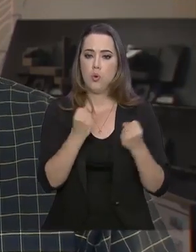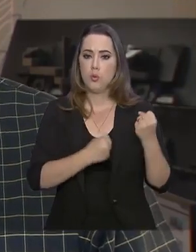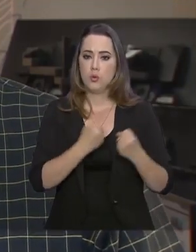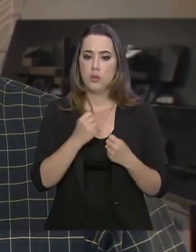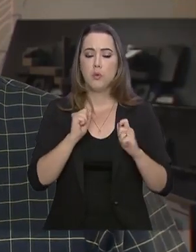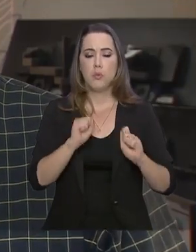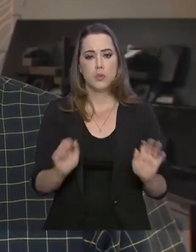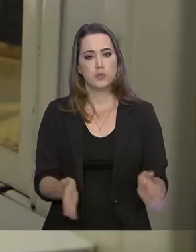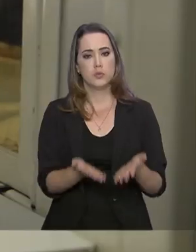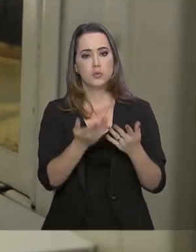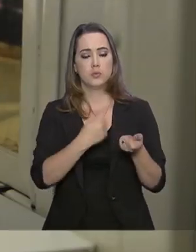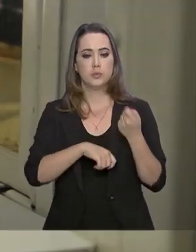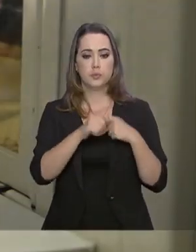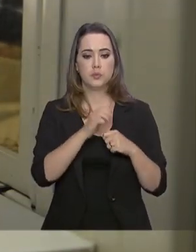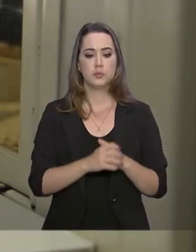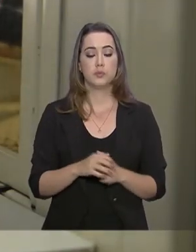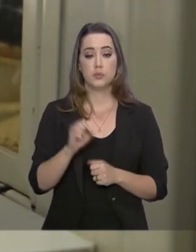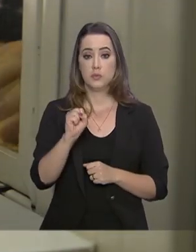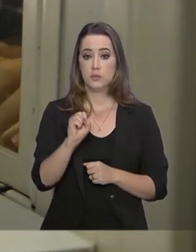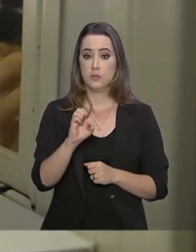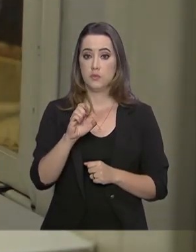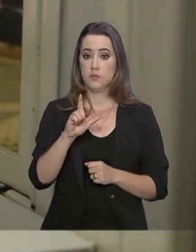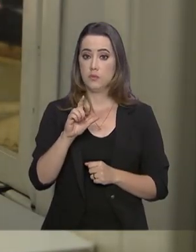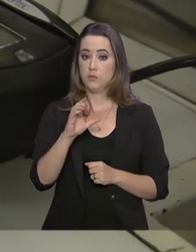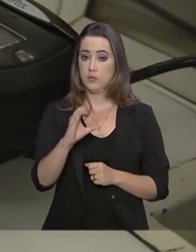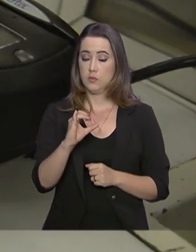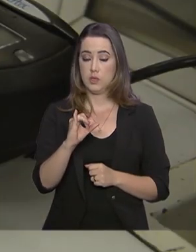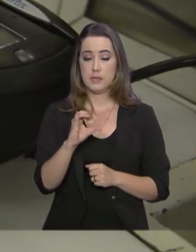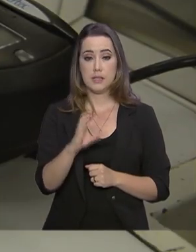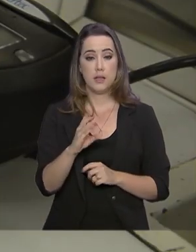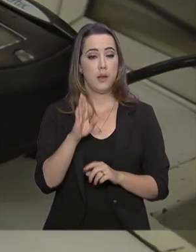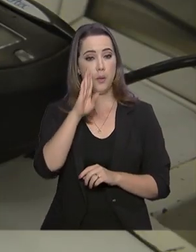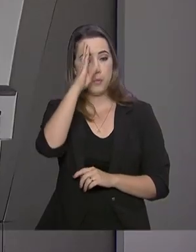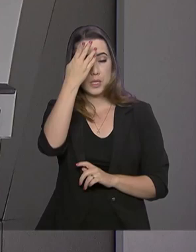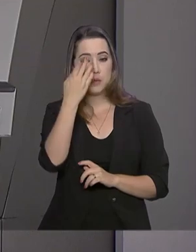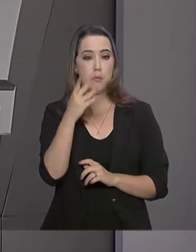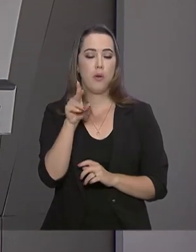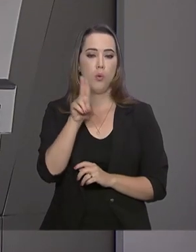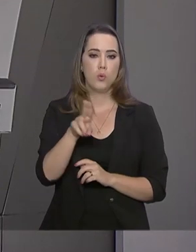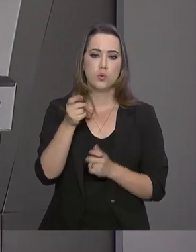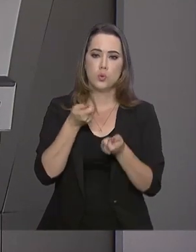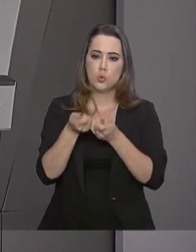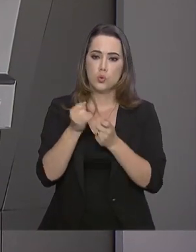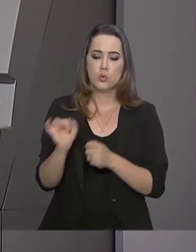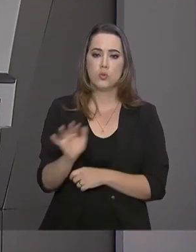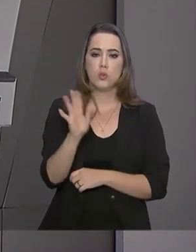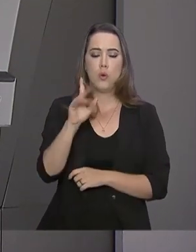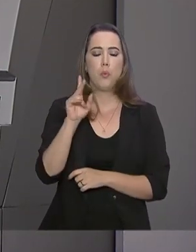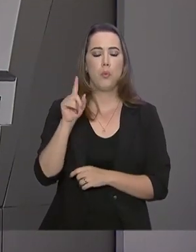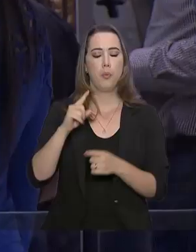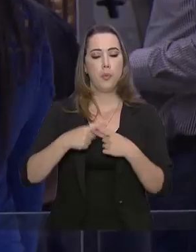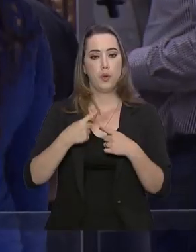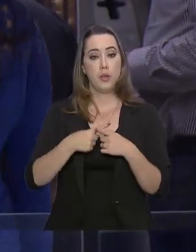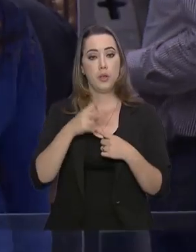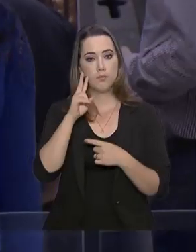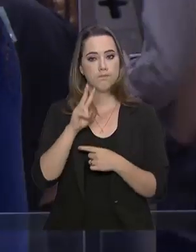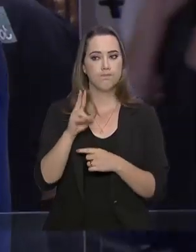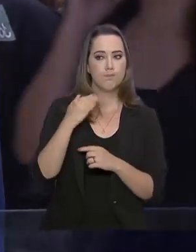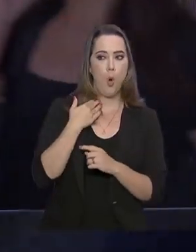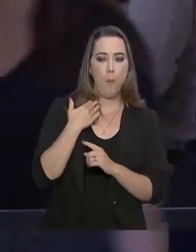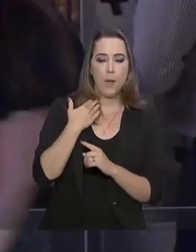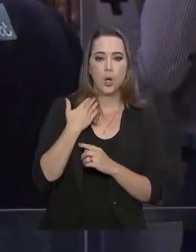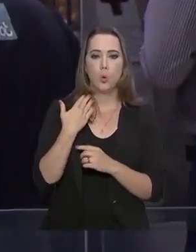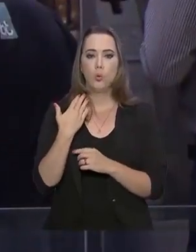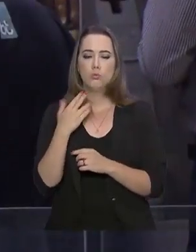Isso pode animar a economia. A Selic é o principal instrumento para controle da inflação, porque serve de referência para os bancos estabelecerem as